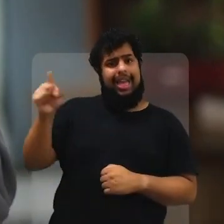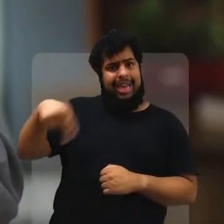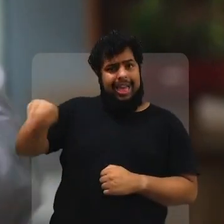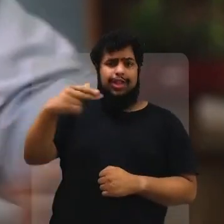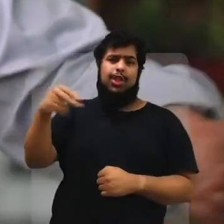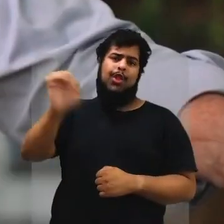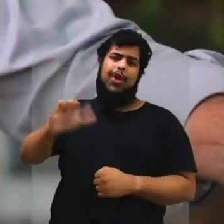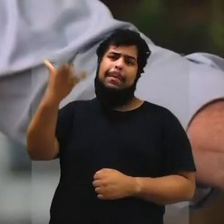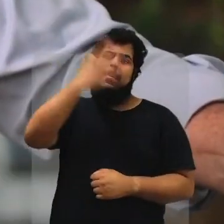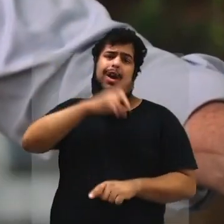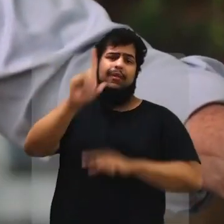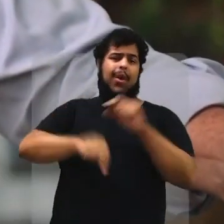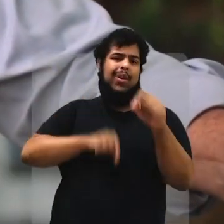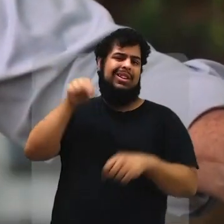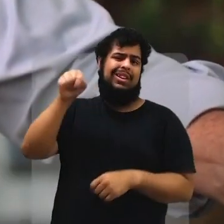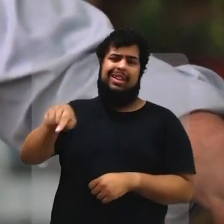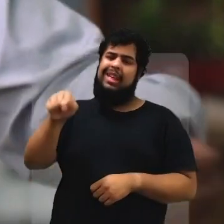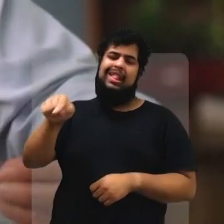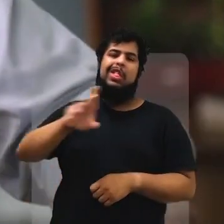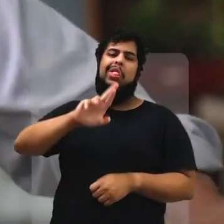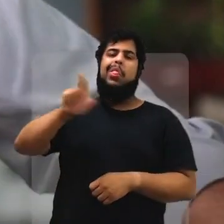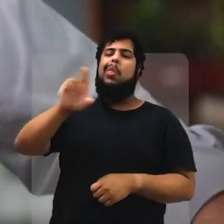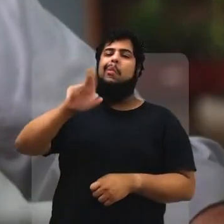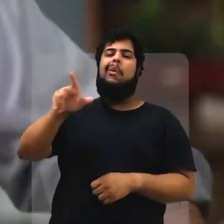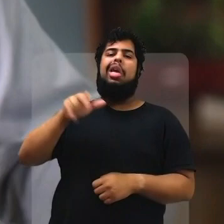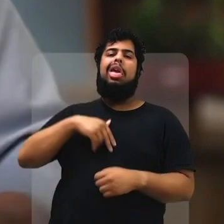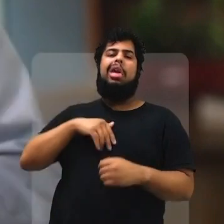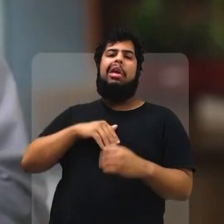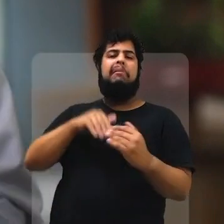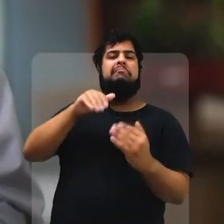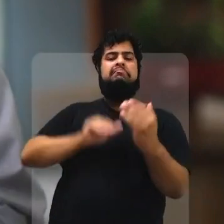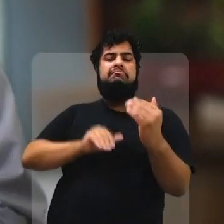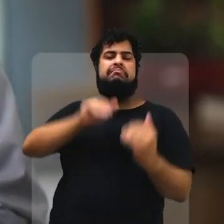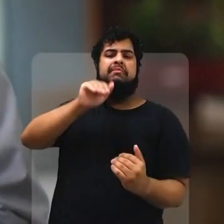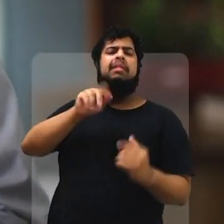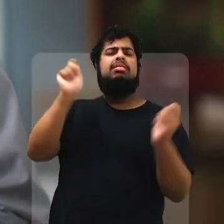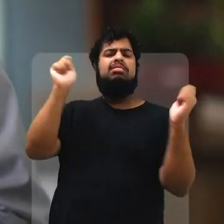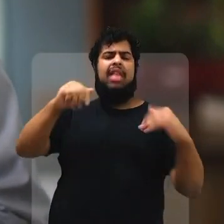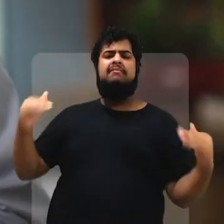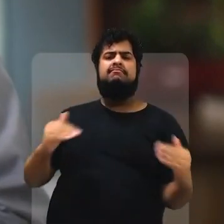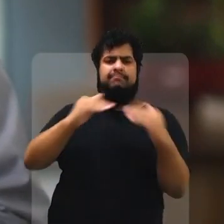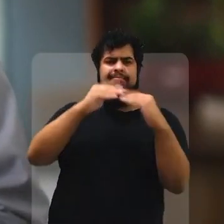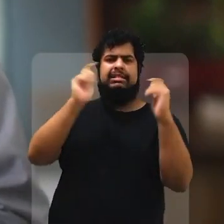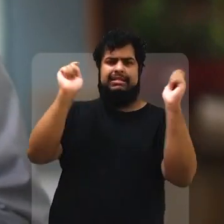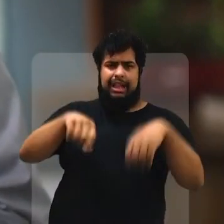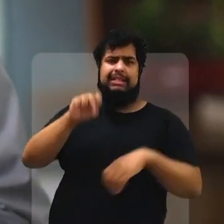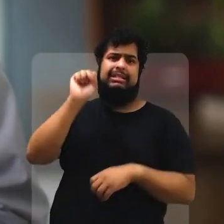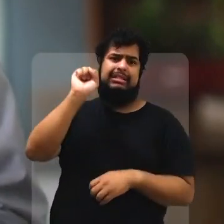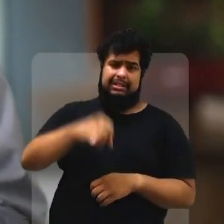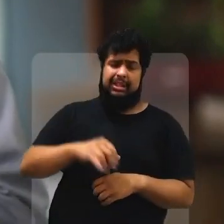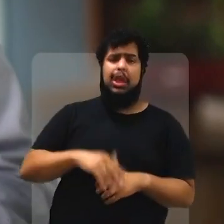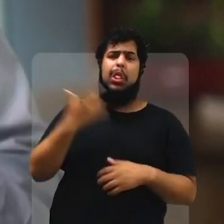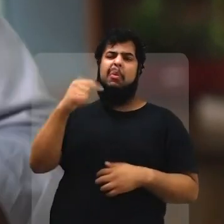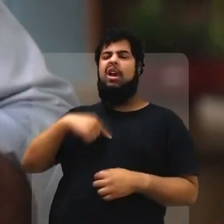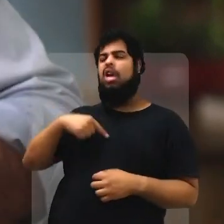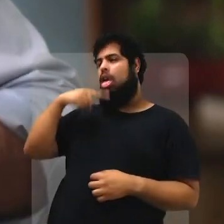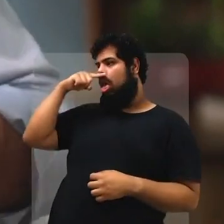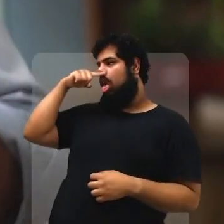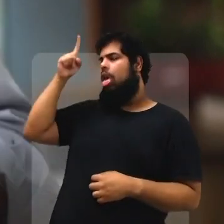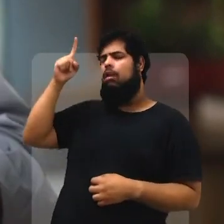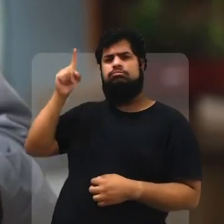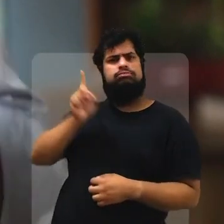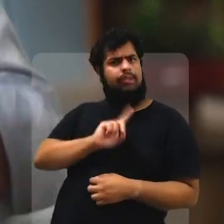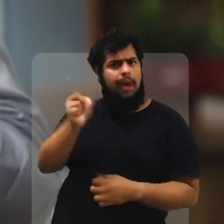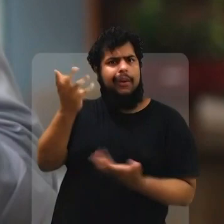O que nós fizemos? Abrimos a porta. Abrimos a porta e o Nordeste provou que o Nordeste não deve nada a ninguém, tem